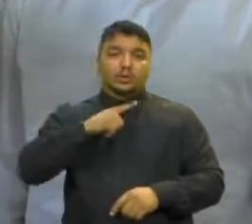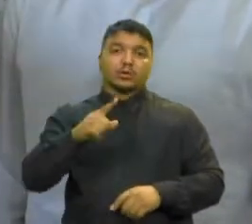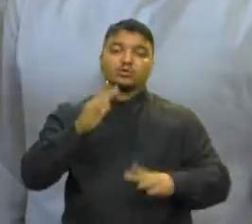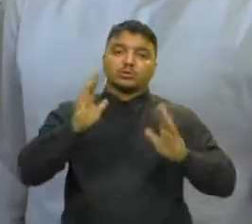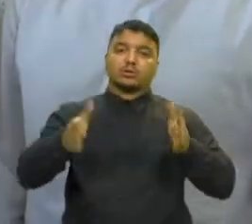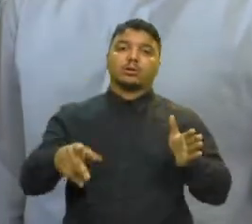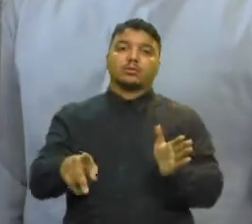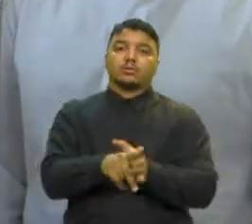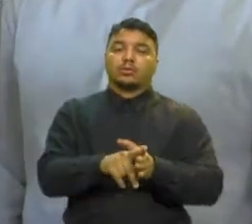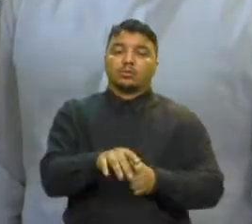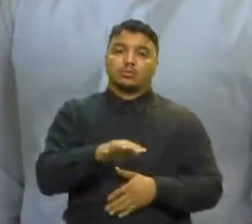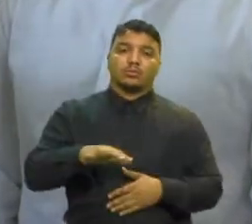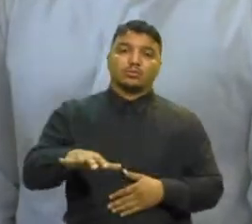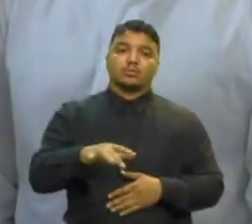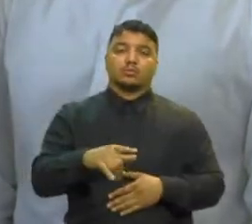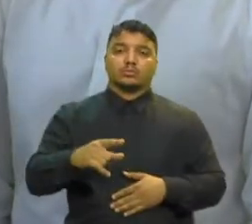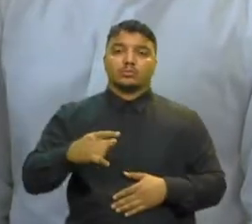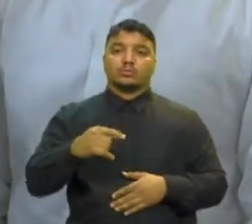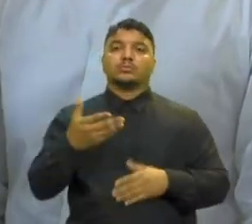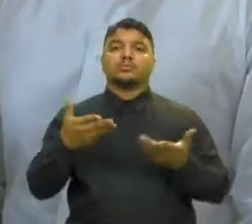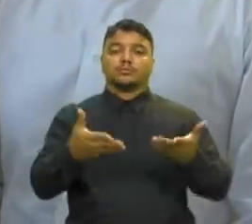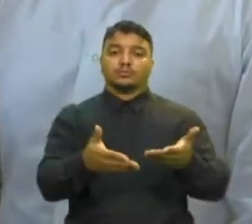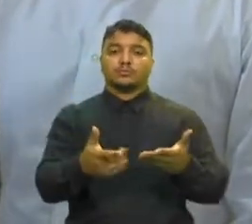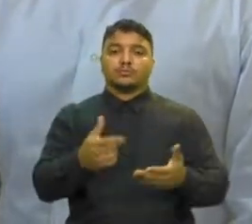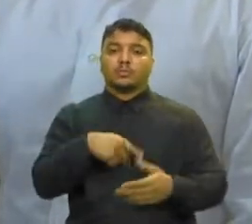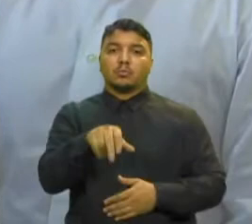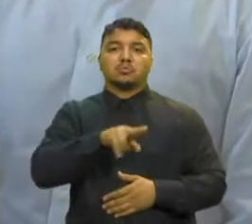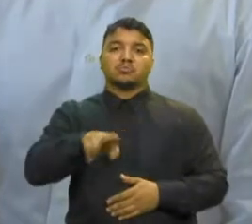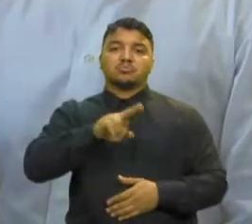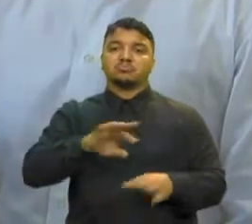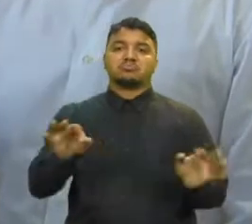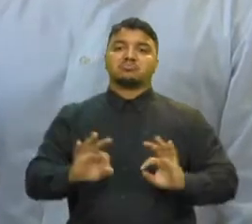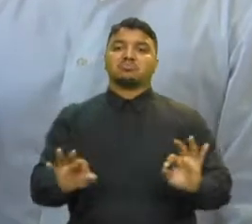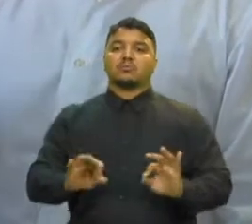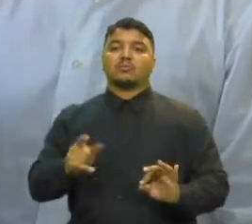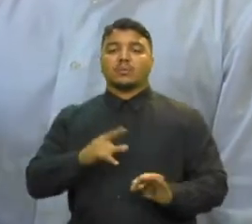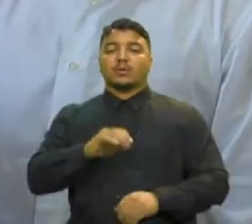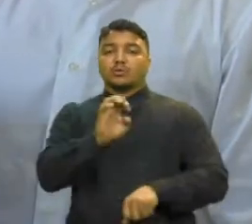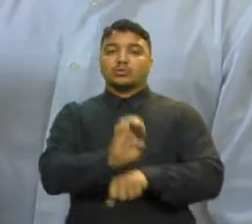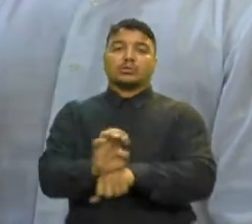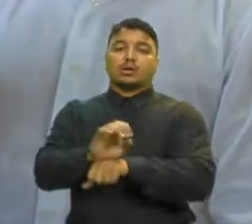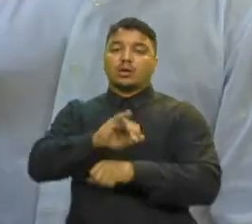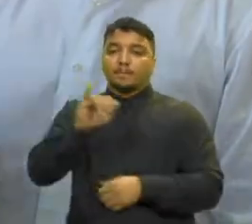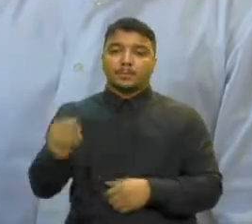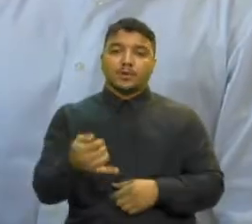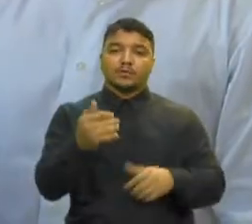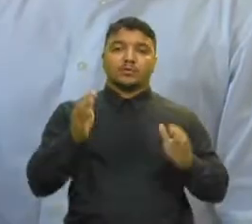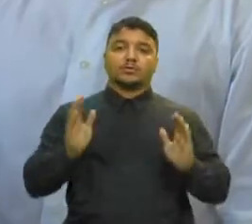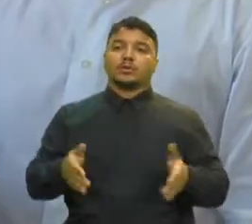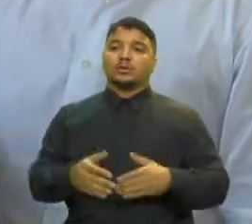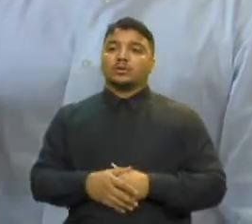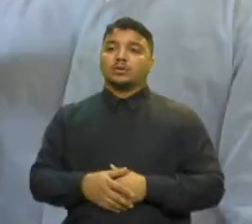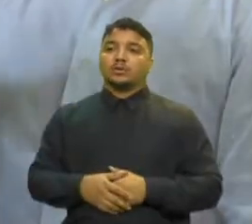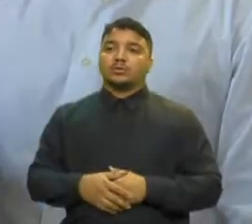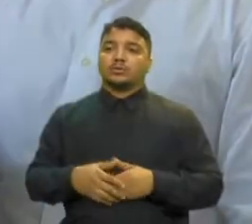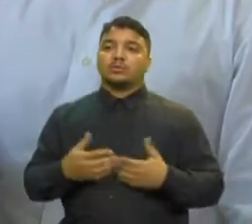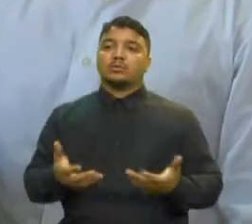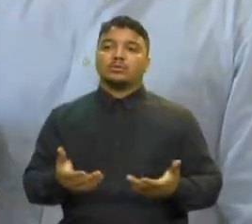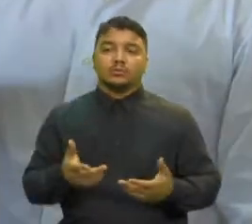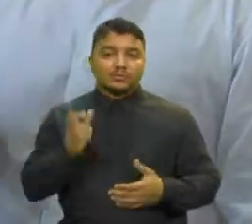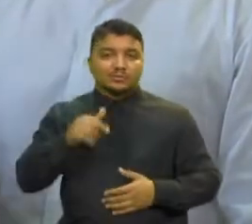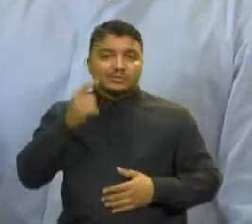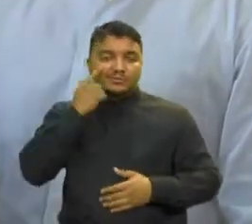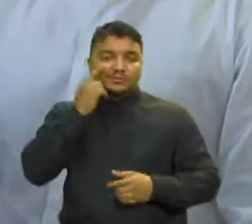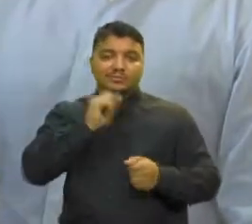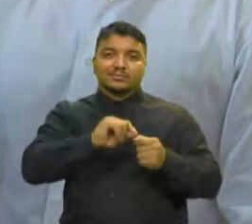um espaço que já estava praticamente sem uso Que o Estado aproveitou, né? Que fez uma grande... praticamente reconstruiu,